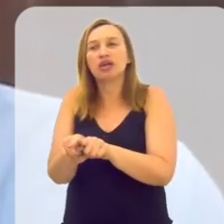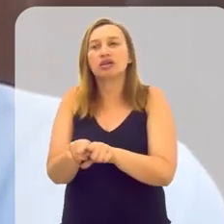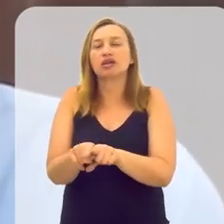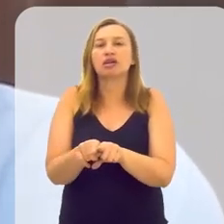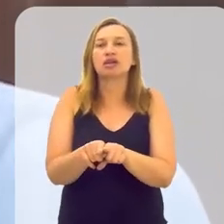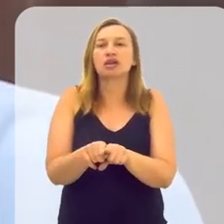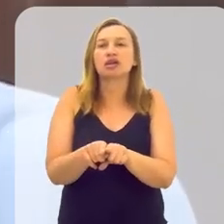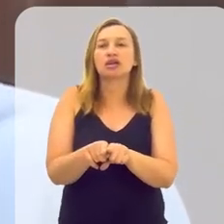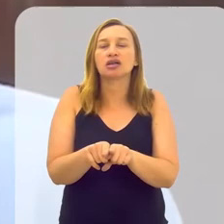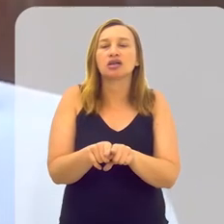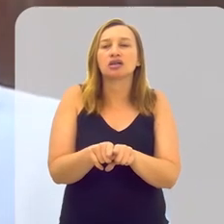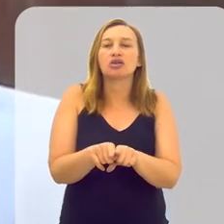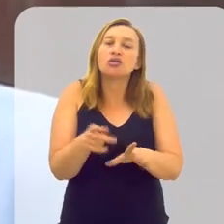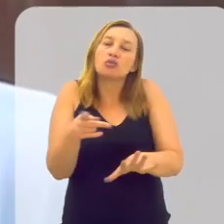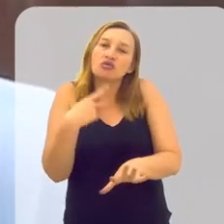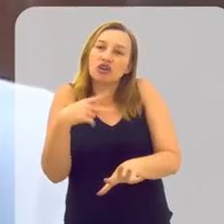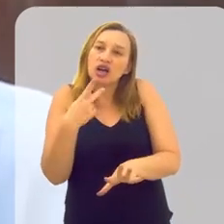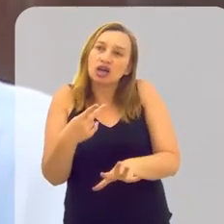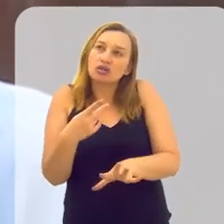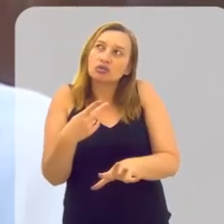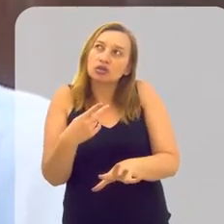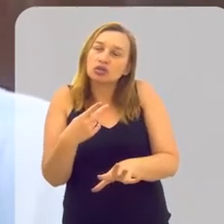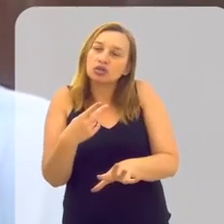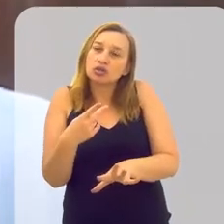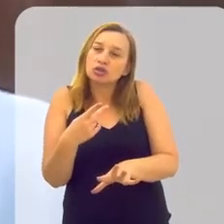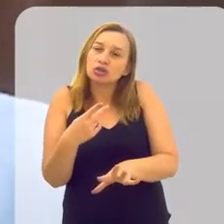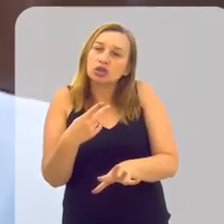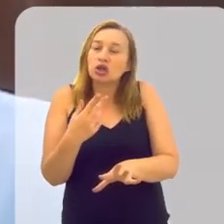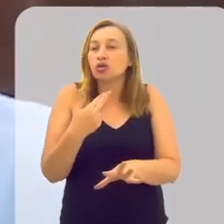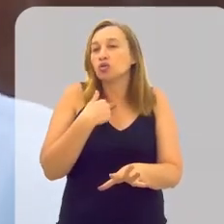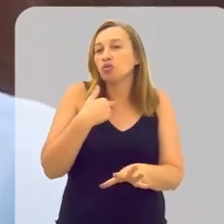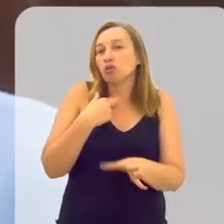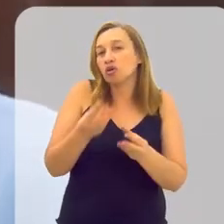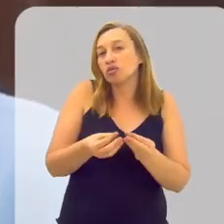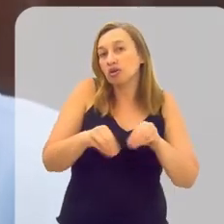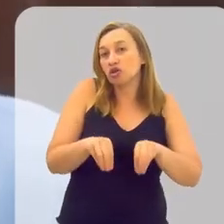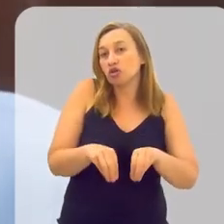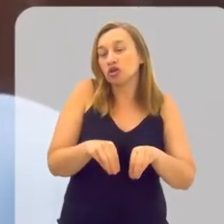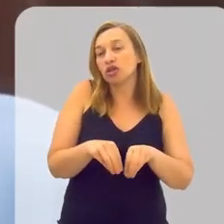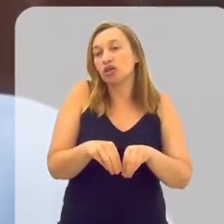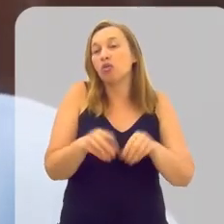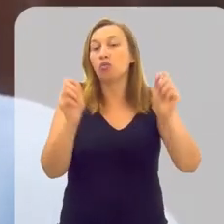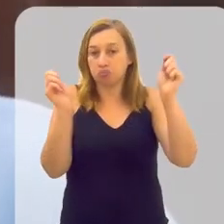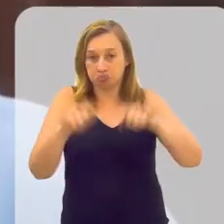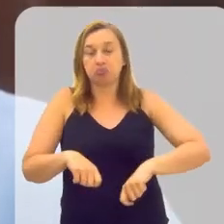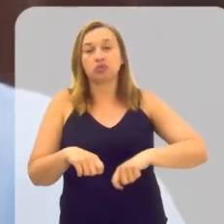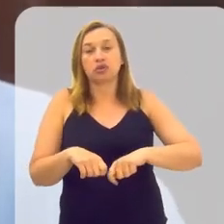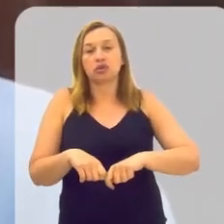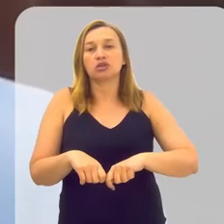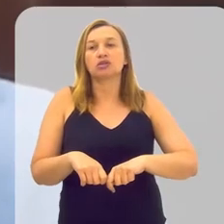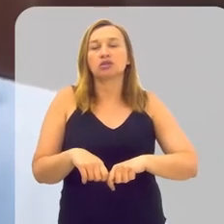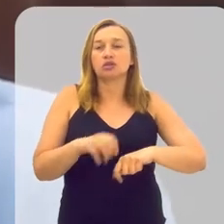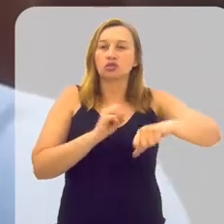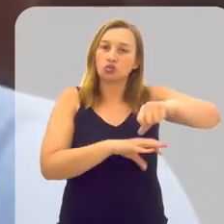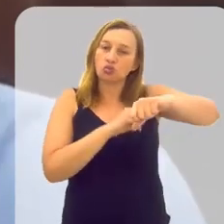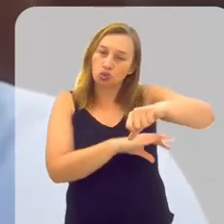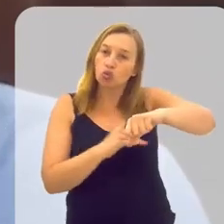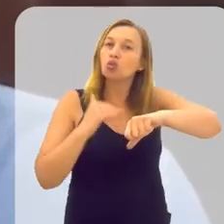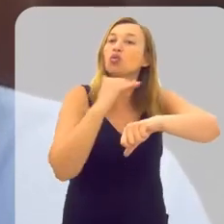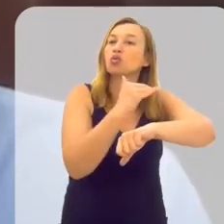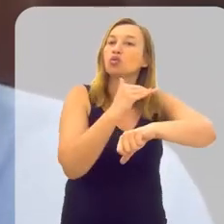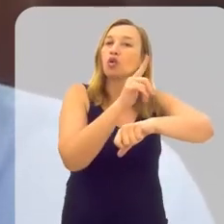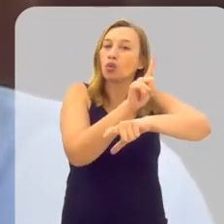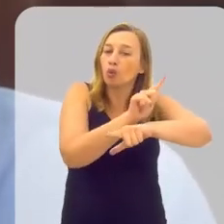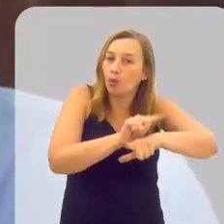mas também sem, como a gente fala de futuro como um todo, a também não pode afetar muito o potencial desse fundo.